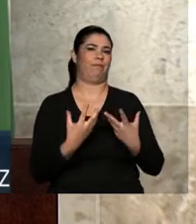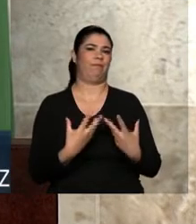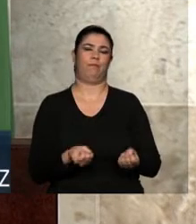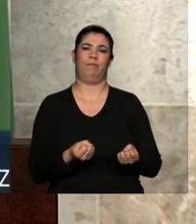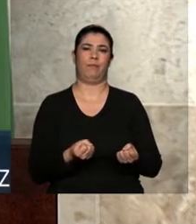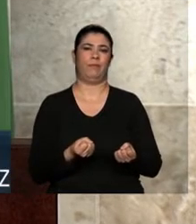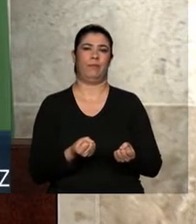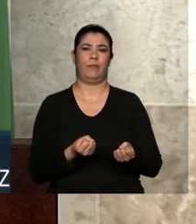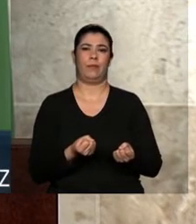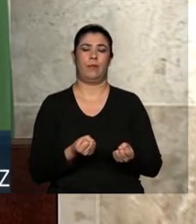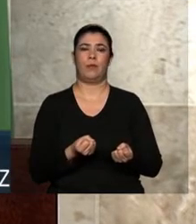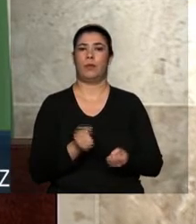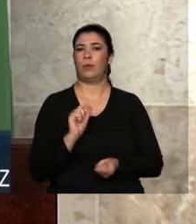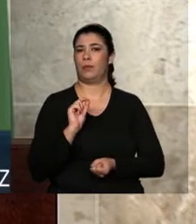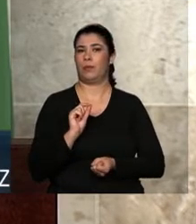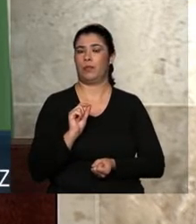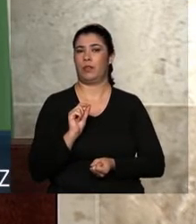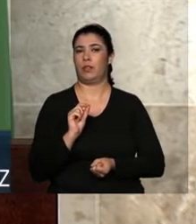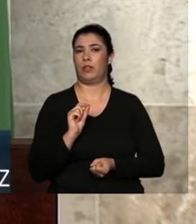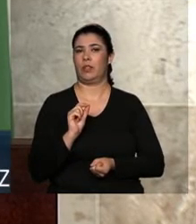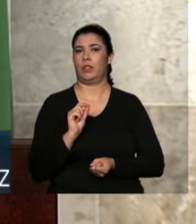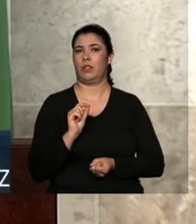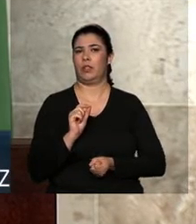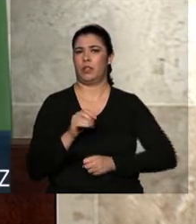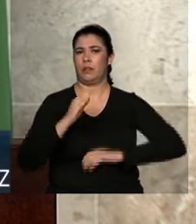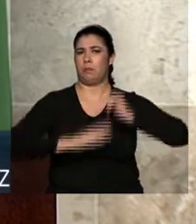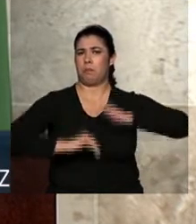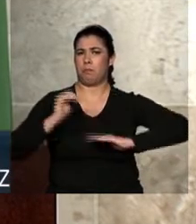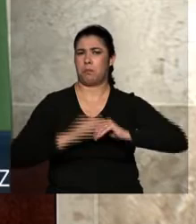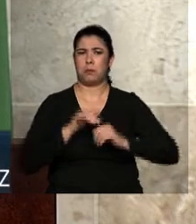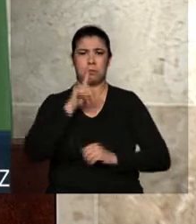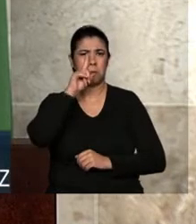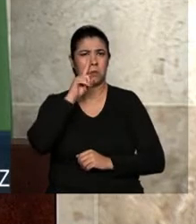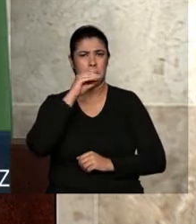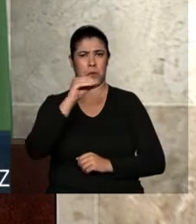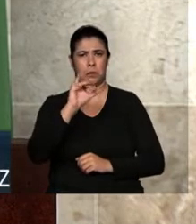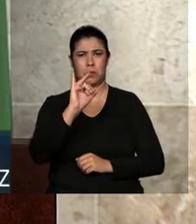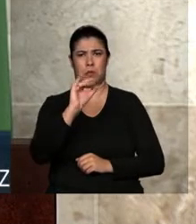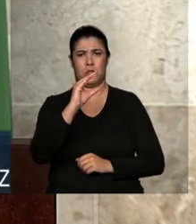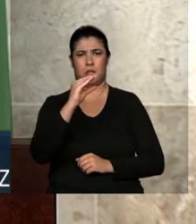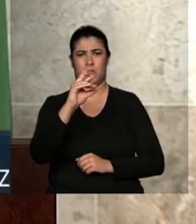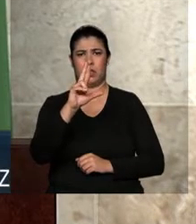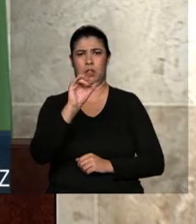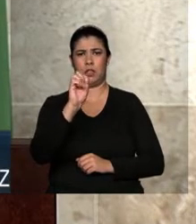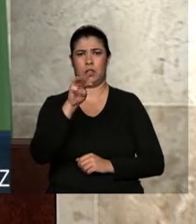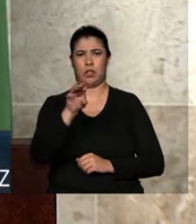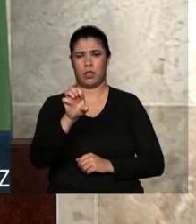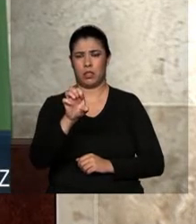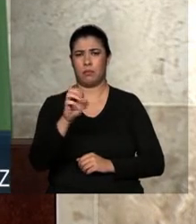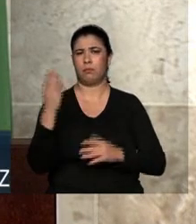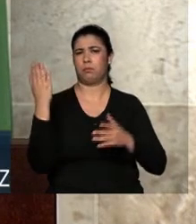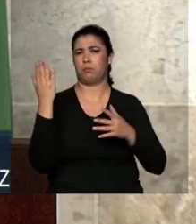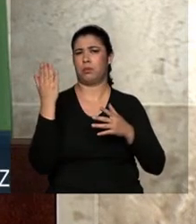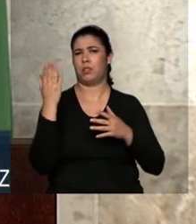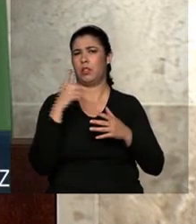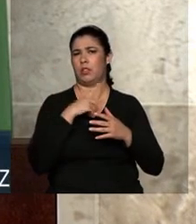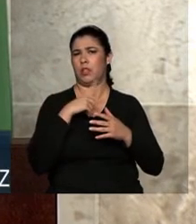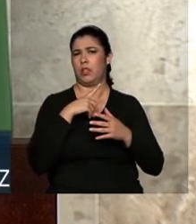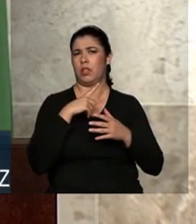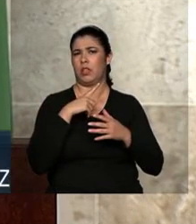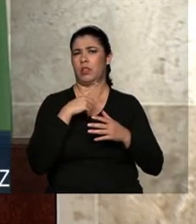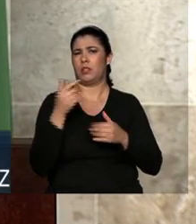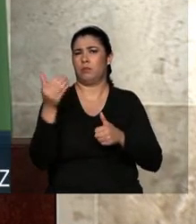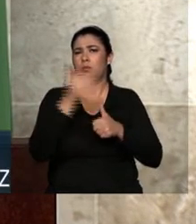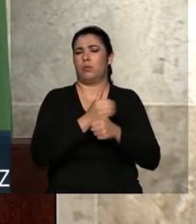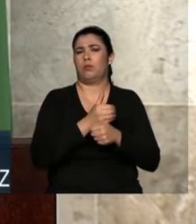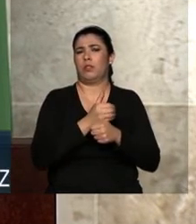que o crime organizado substitua o Estado brasileiro e a